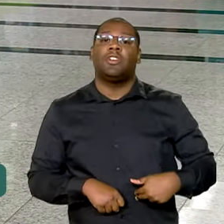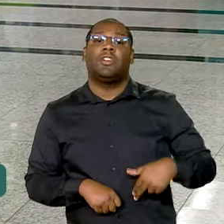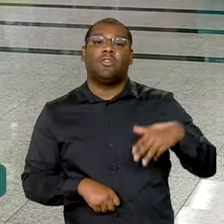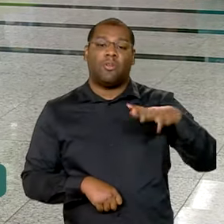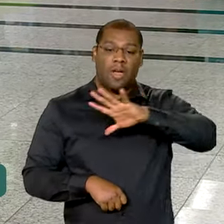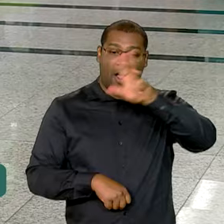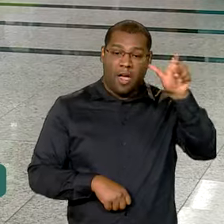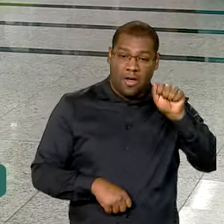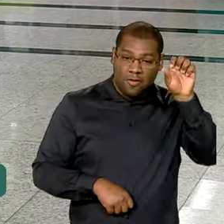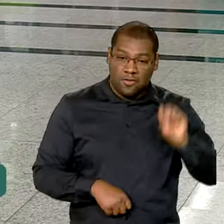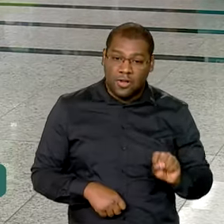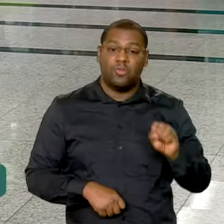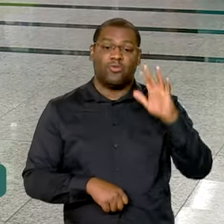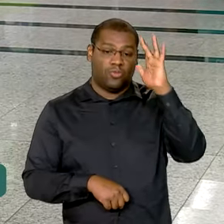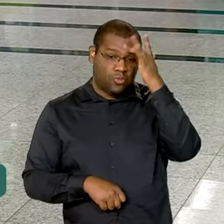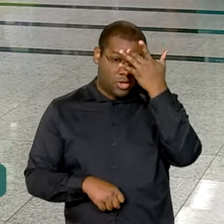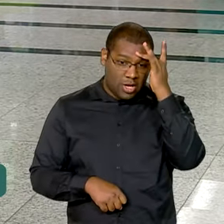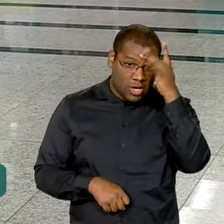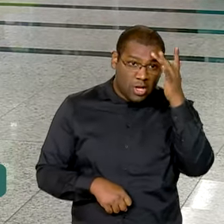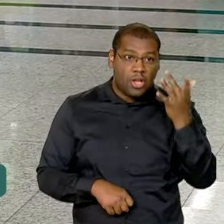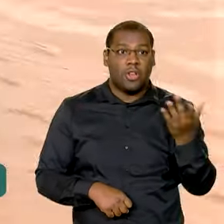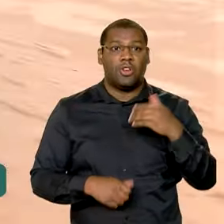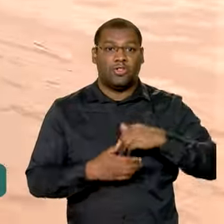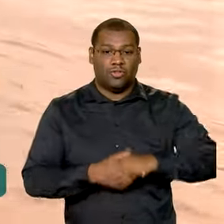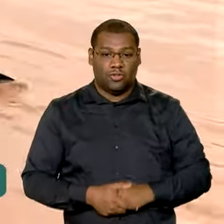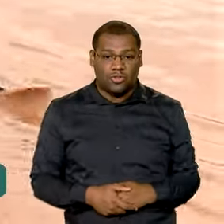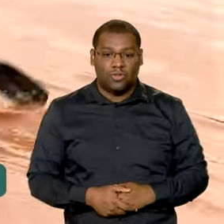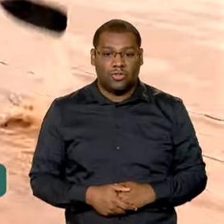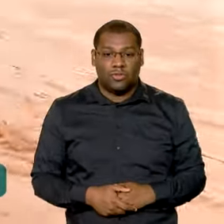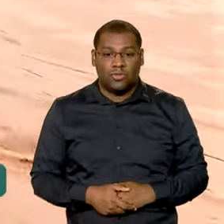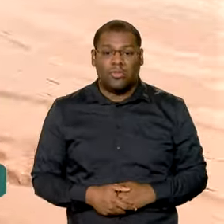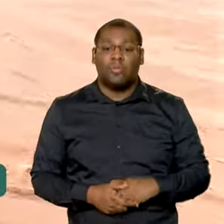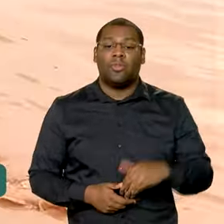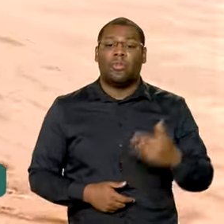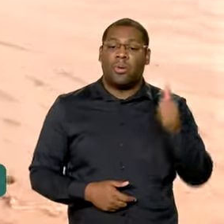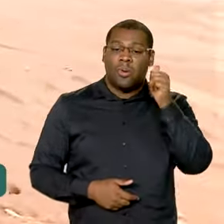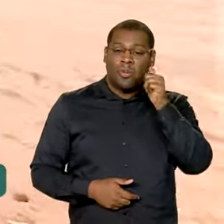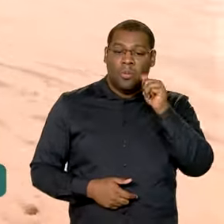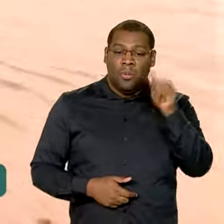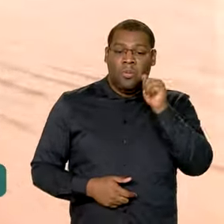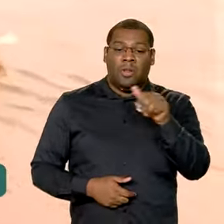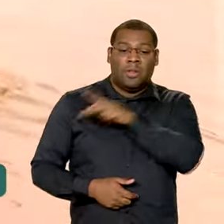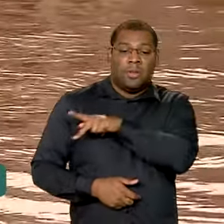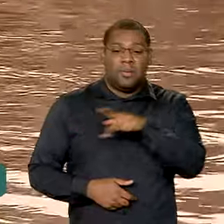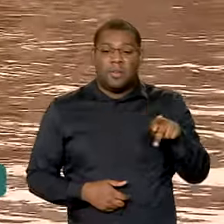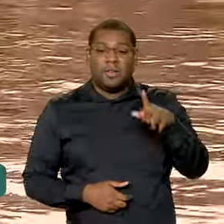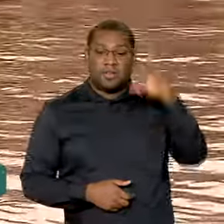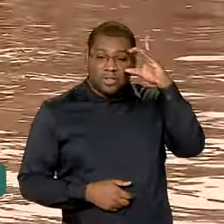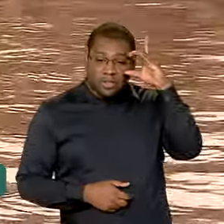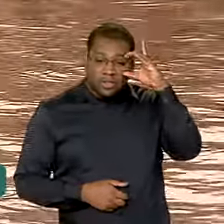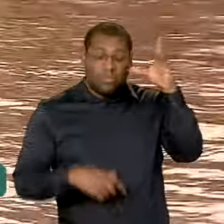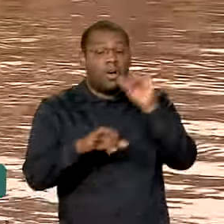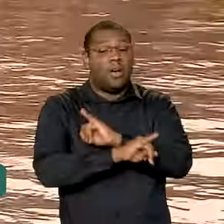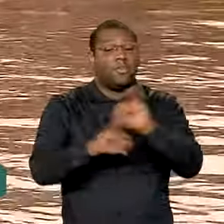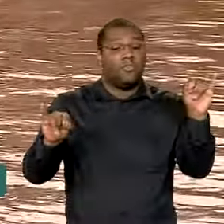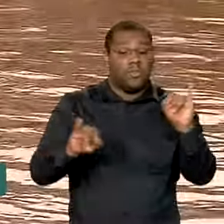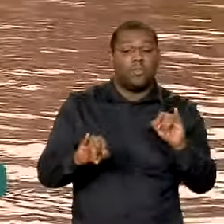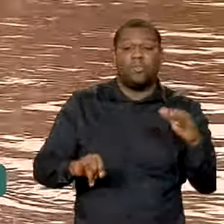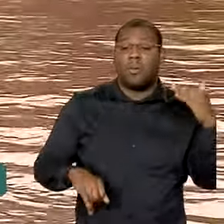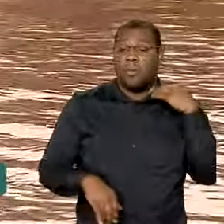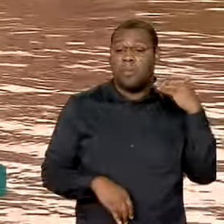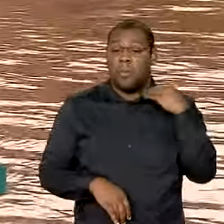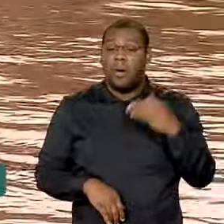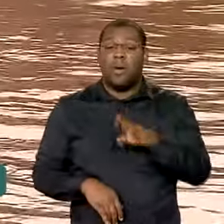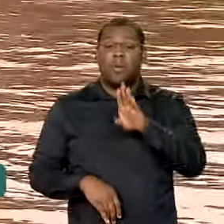Árabes Unidos. Segundo Dilma Rousseff, o novo Banco de Desenvolvimento está ao lado do povo gaúcho.